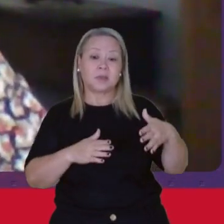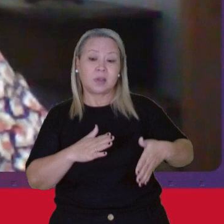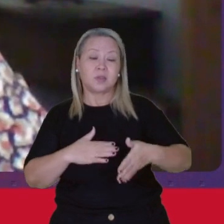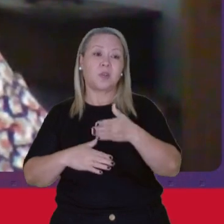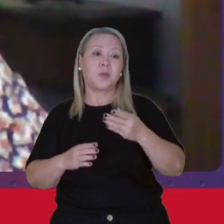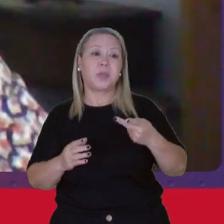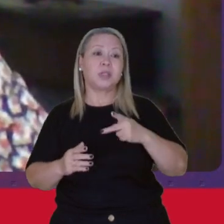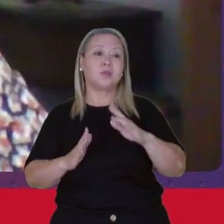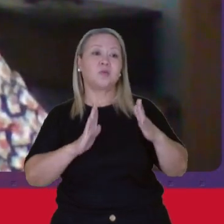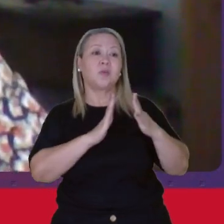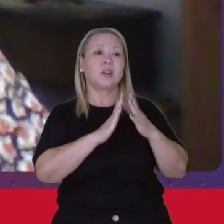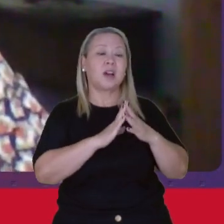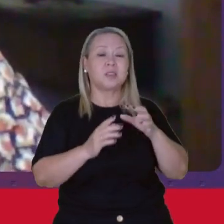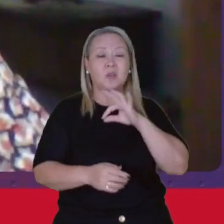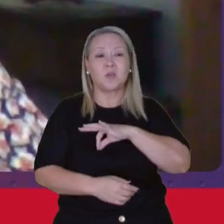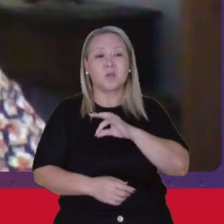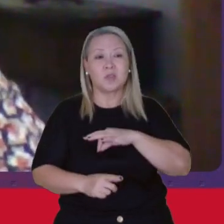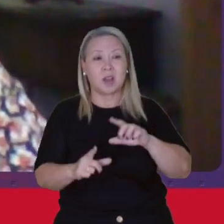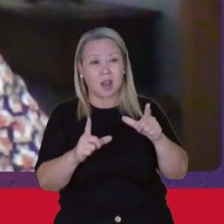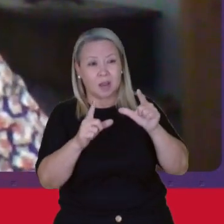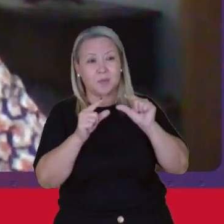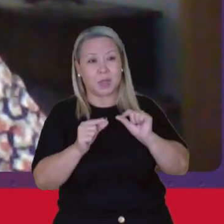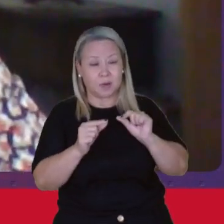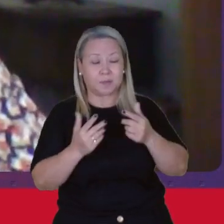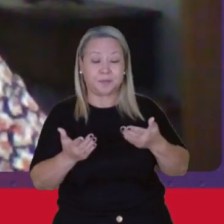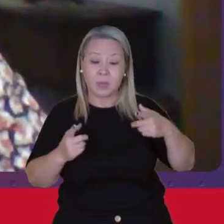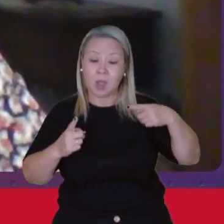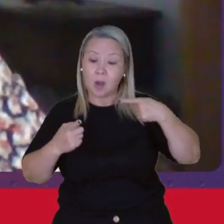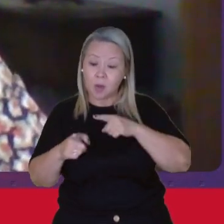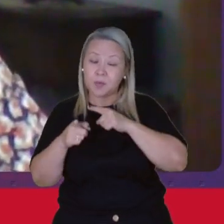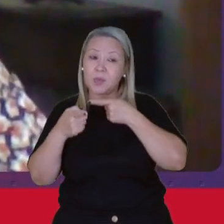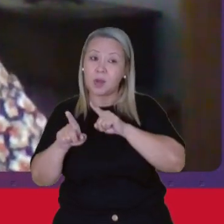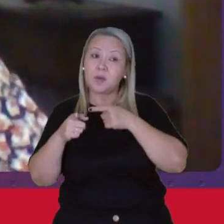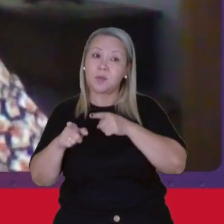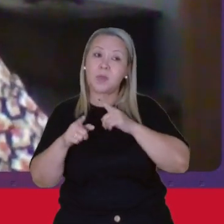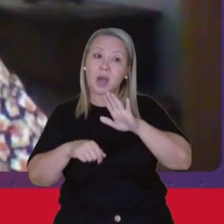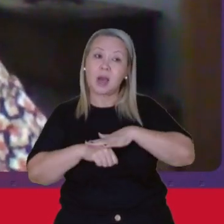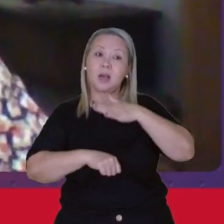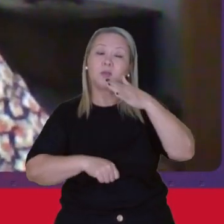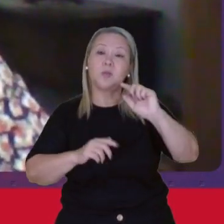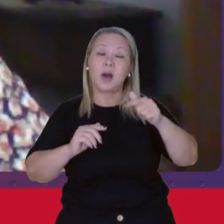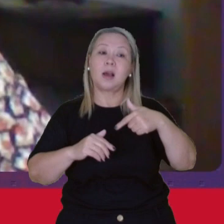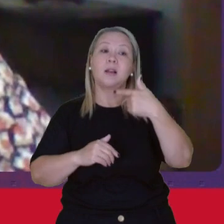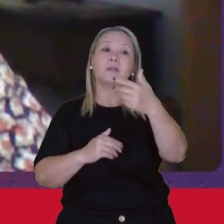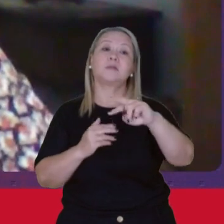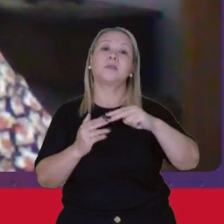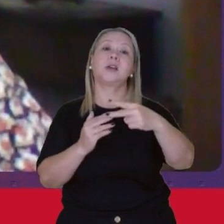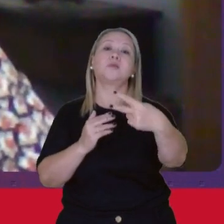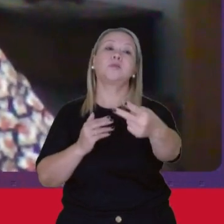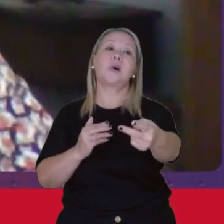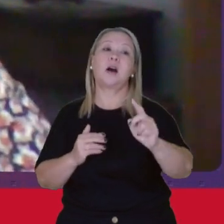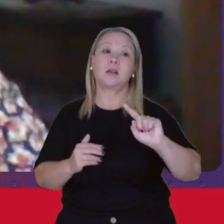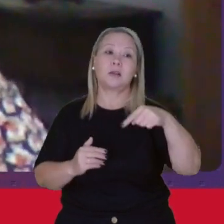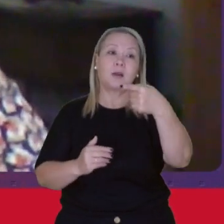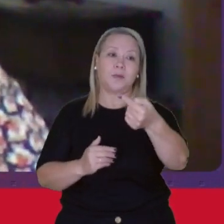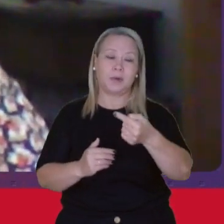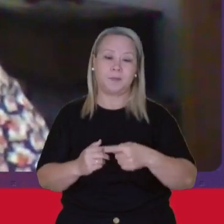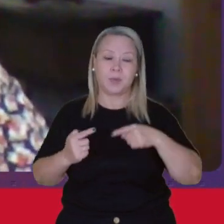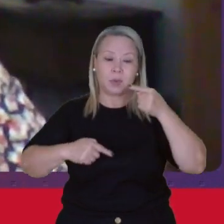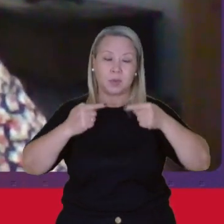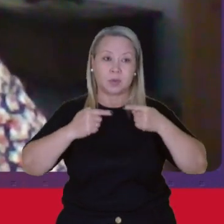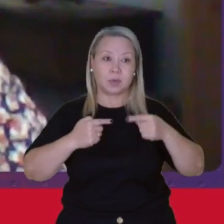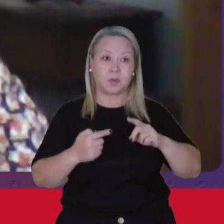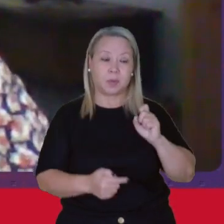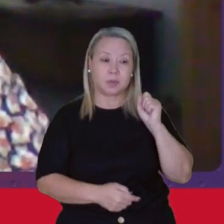remuneração Menor E isso vai ter Impacto Mais adiante Na discussão Sobre a questão Da